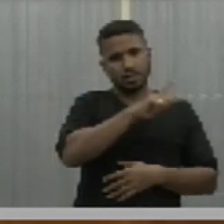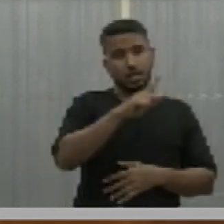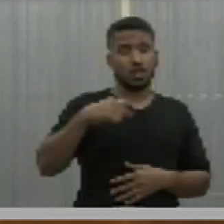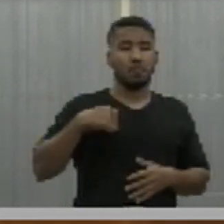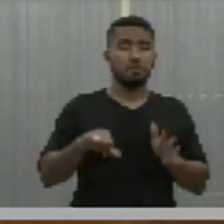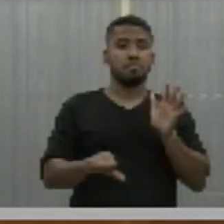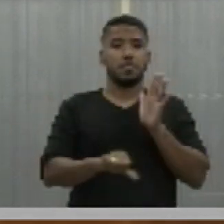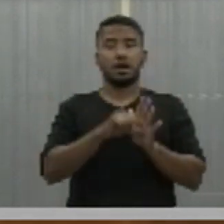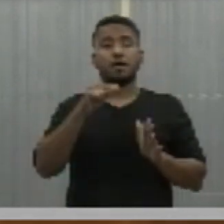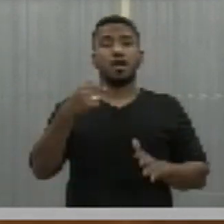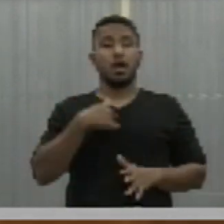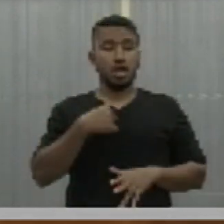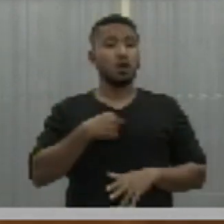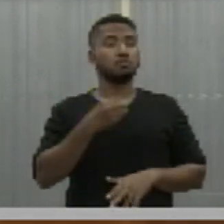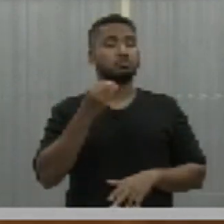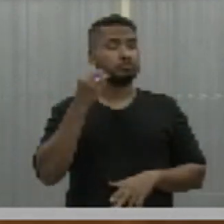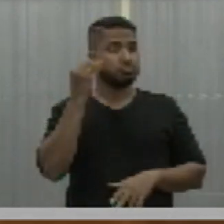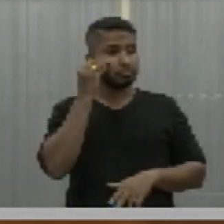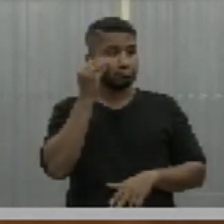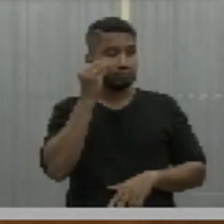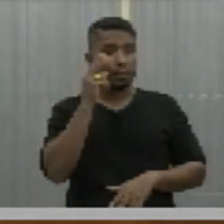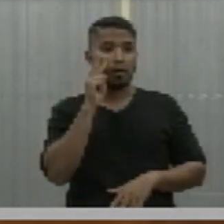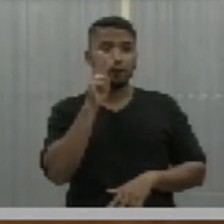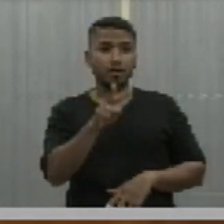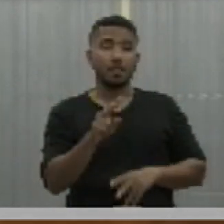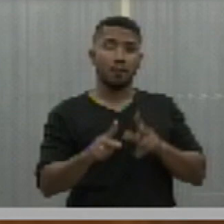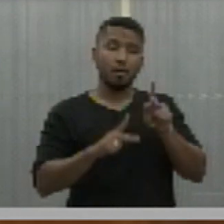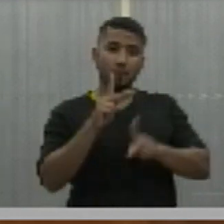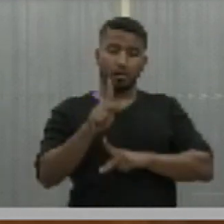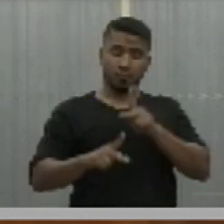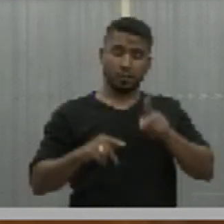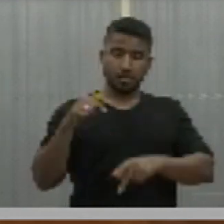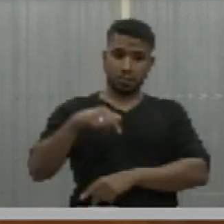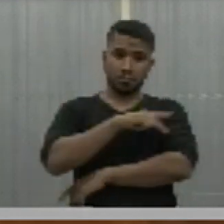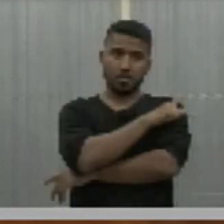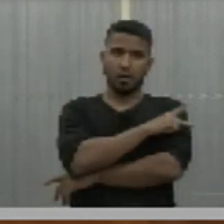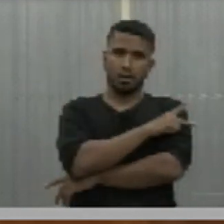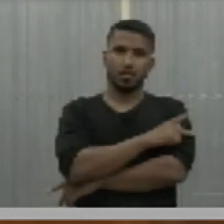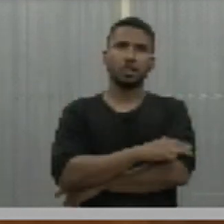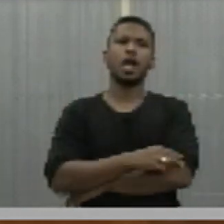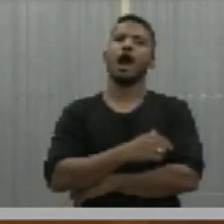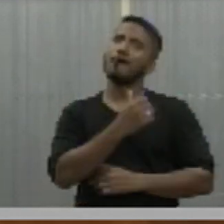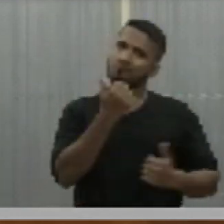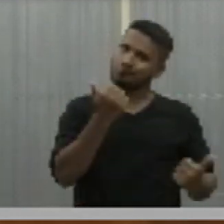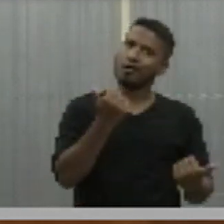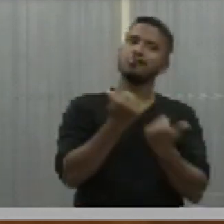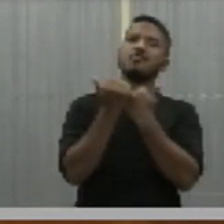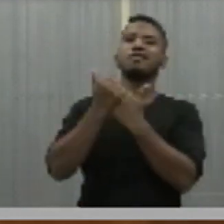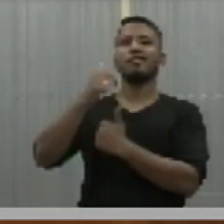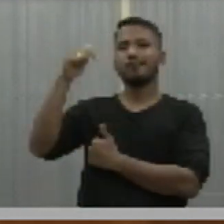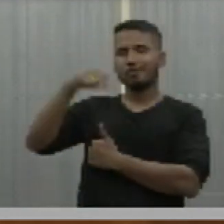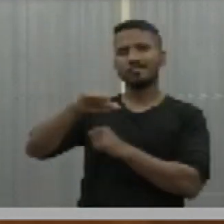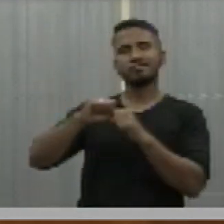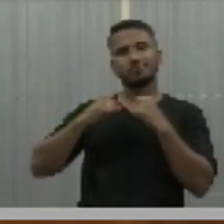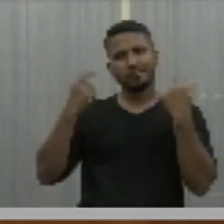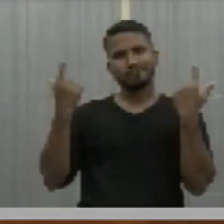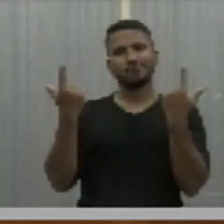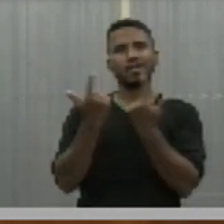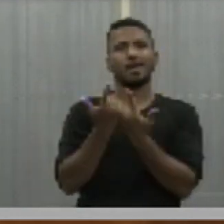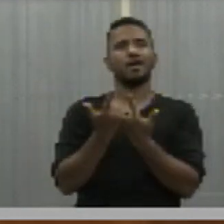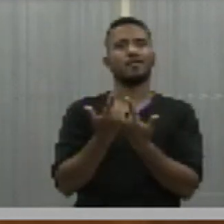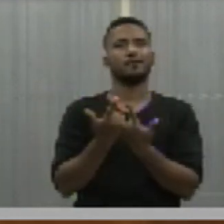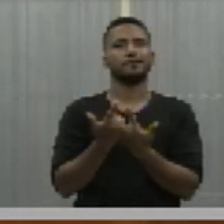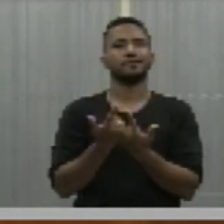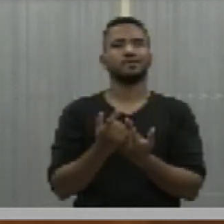pude presenciar a população do Piauí dando total apoio a essa casa. Eu não